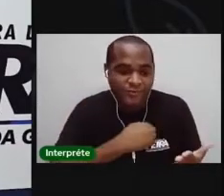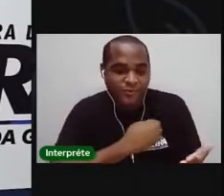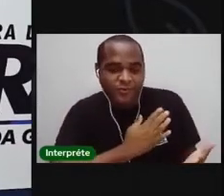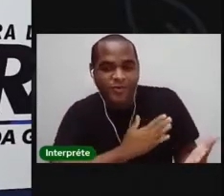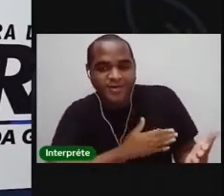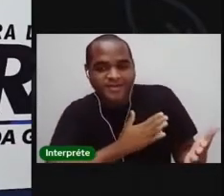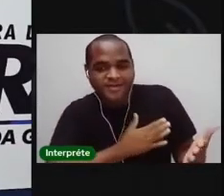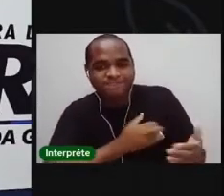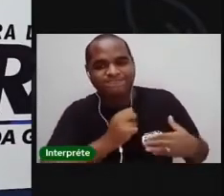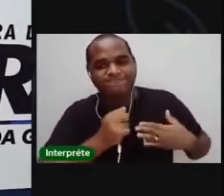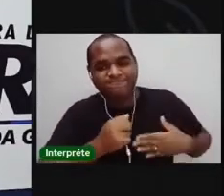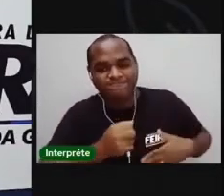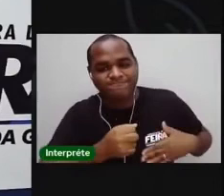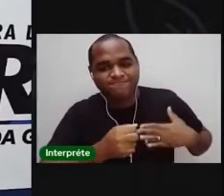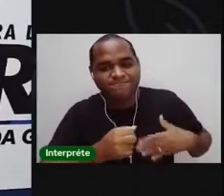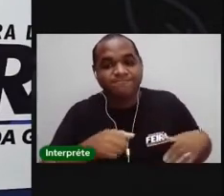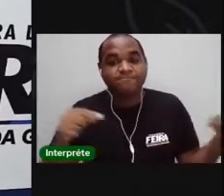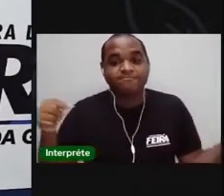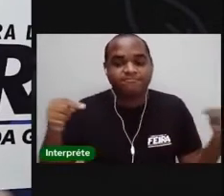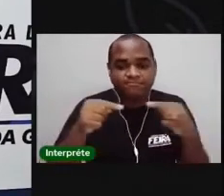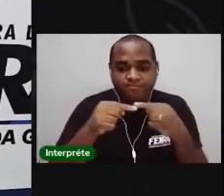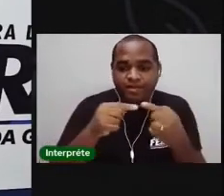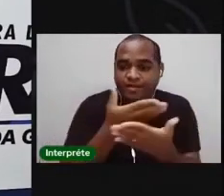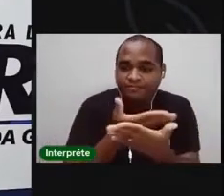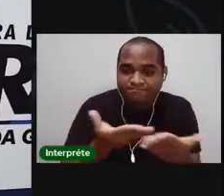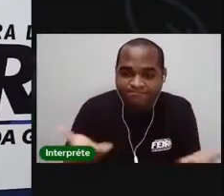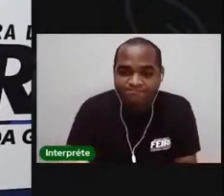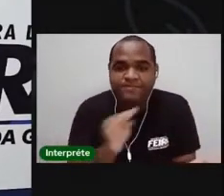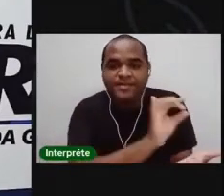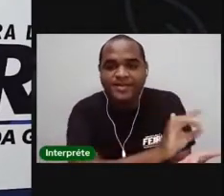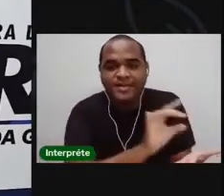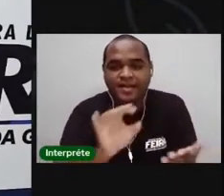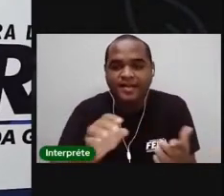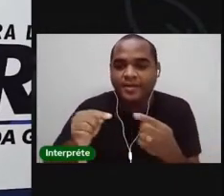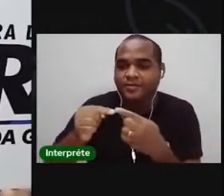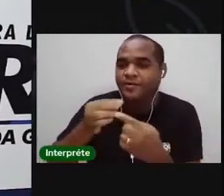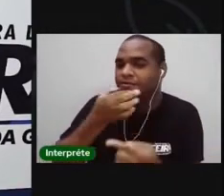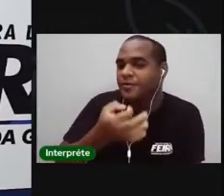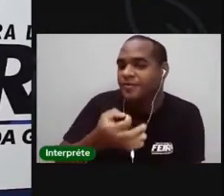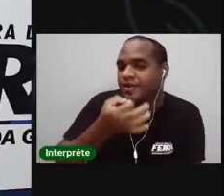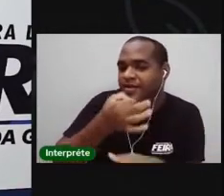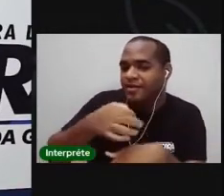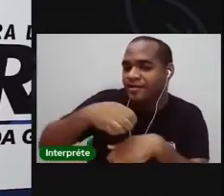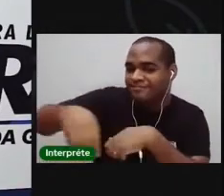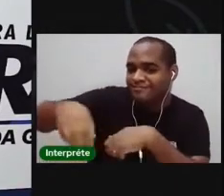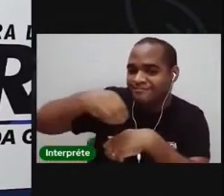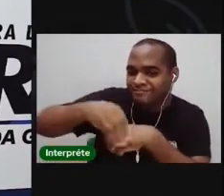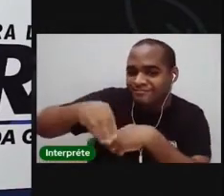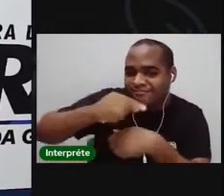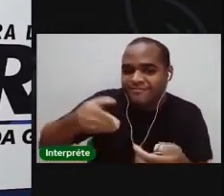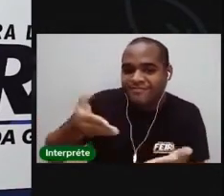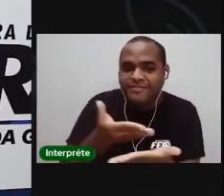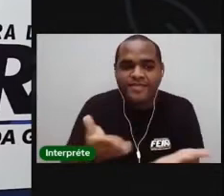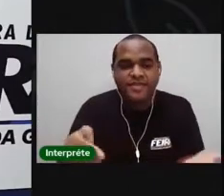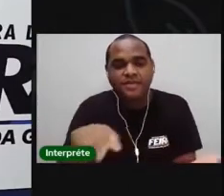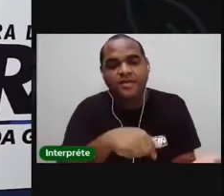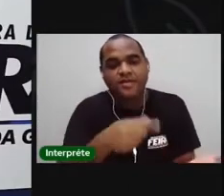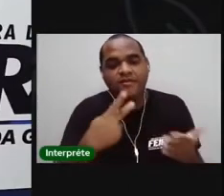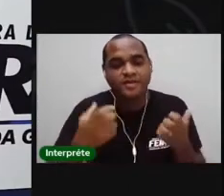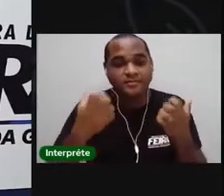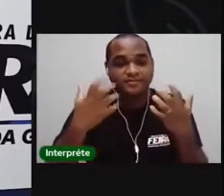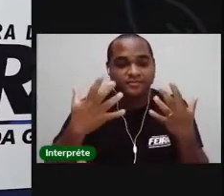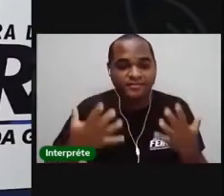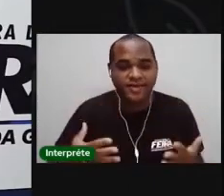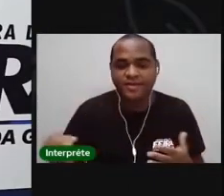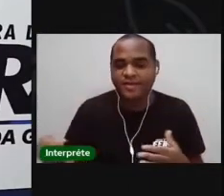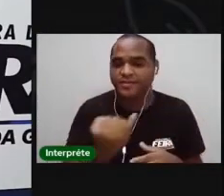desejar boas-vindas e trazer algumas dicas. estar com vocês em alguns momentos para a